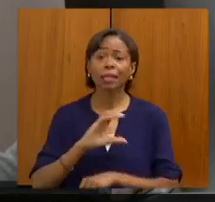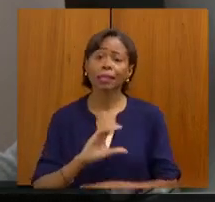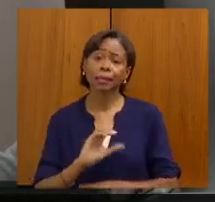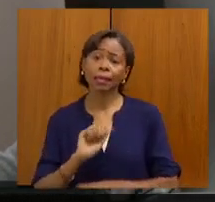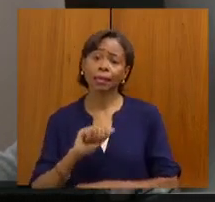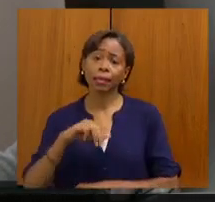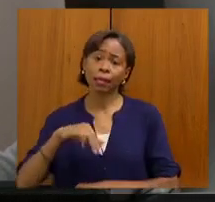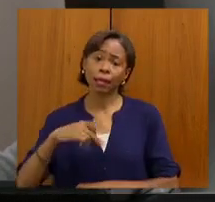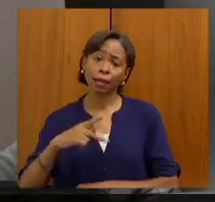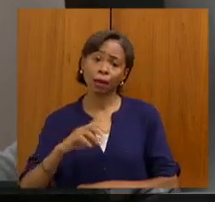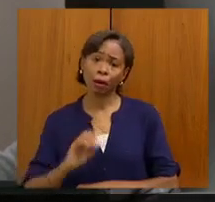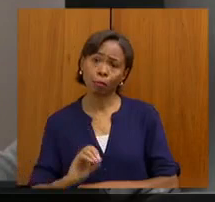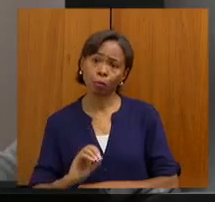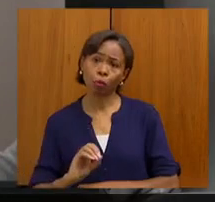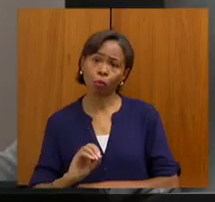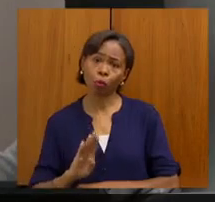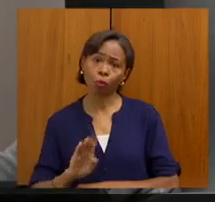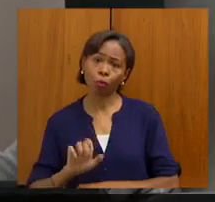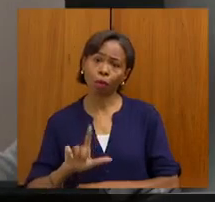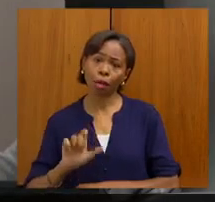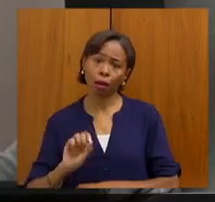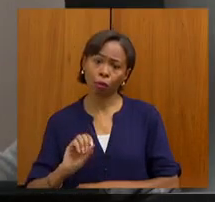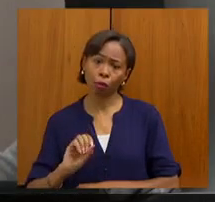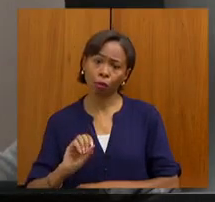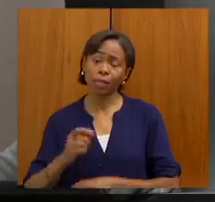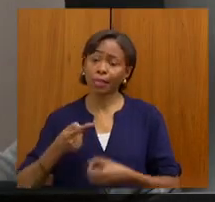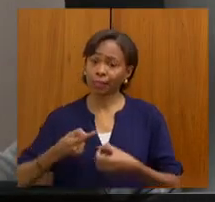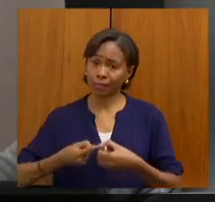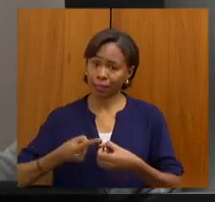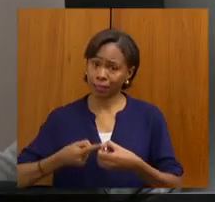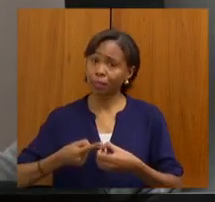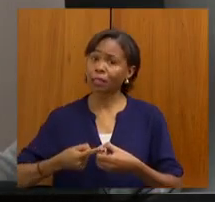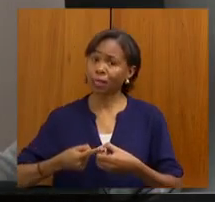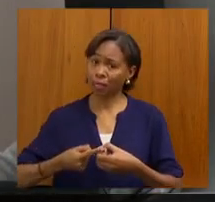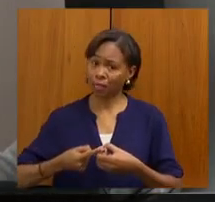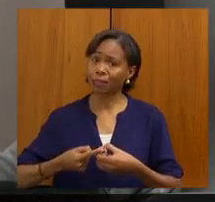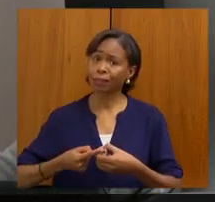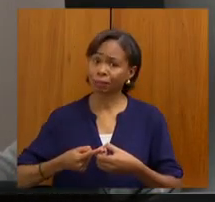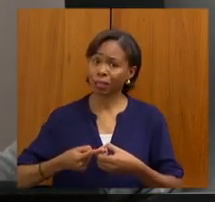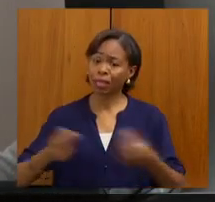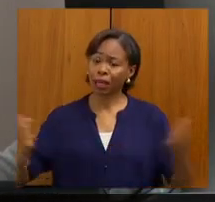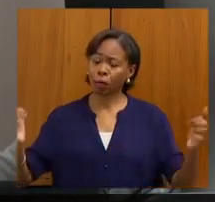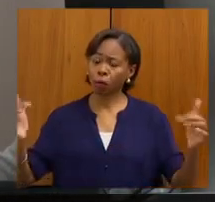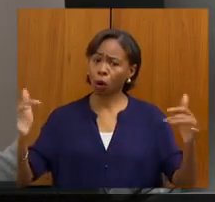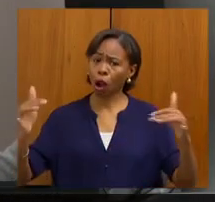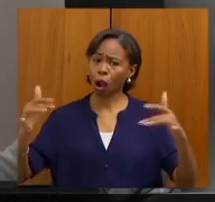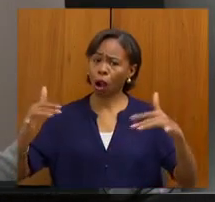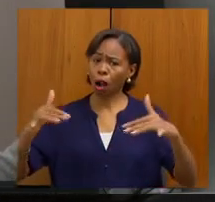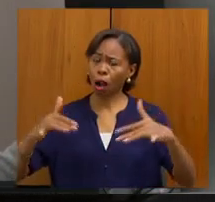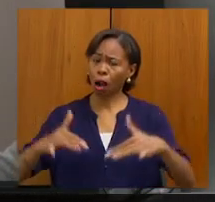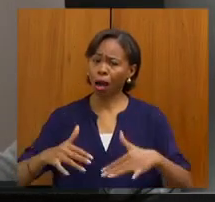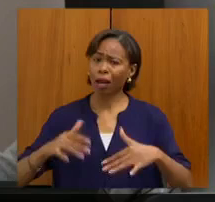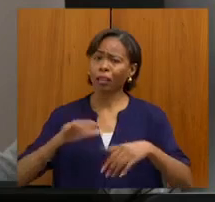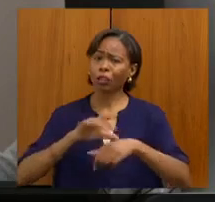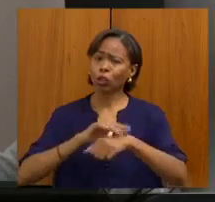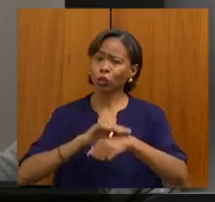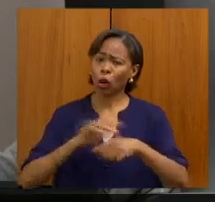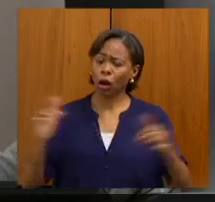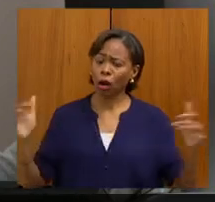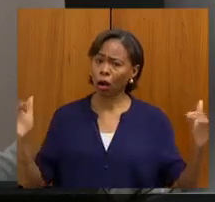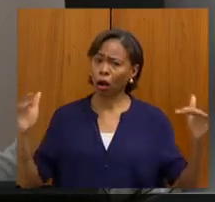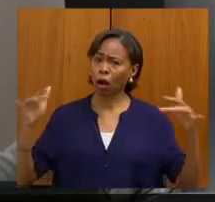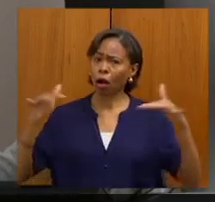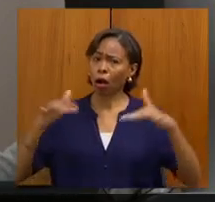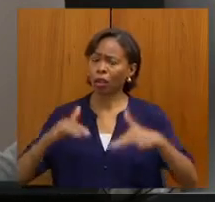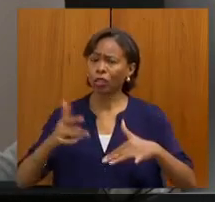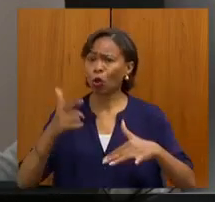É uma cidade que recebe pacientes na macro de mais de 50 municípios, e está lá com toda a estrutura